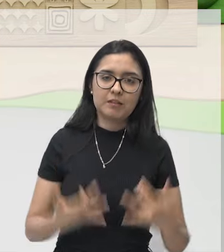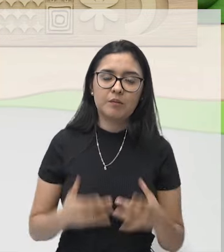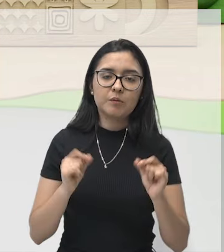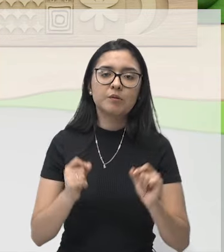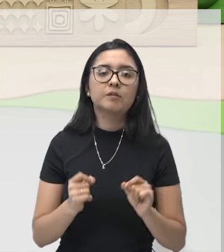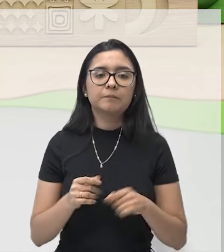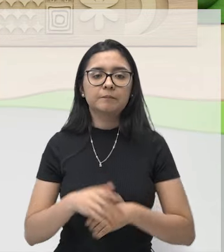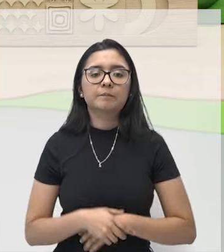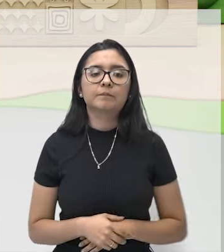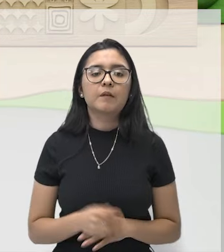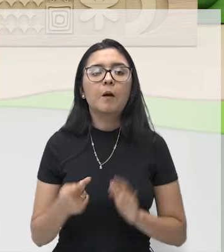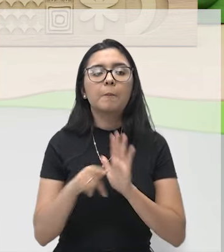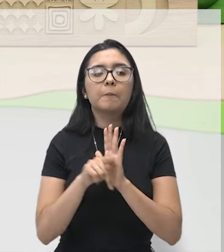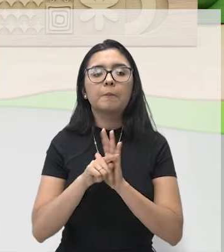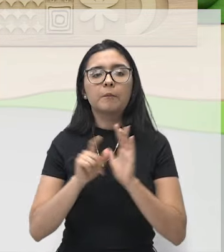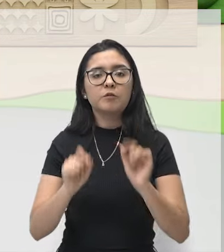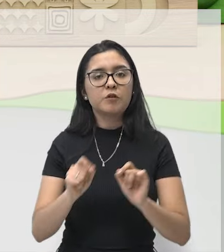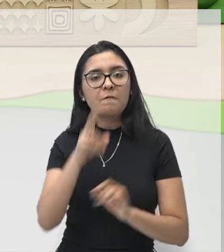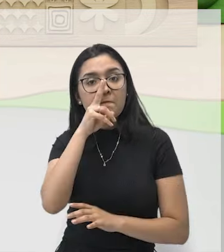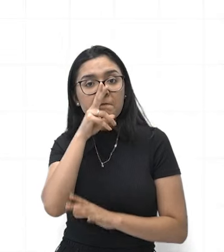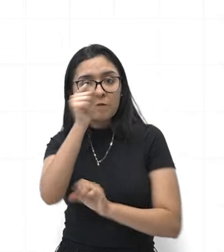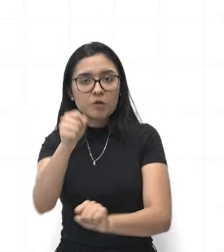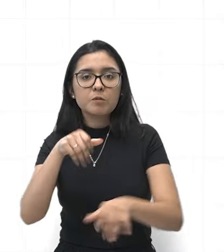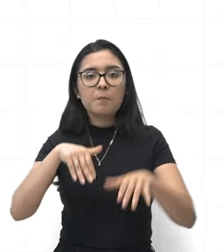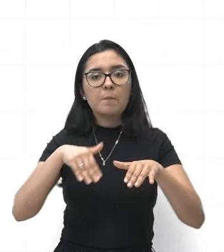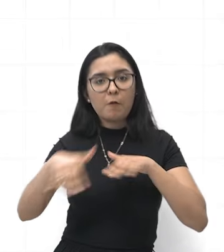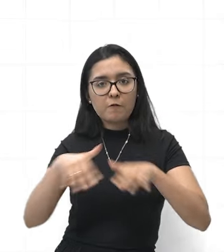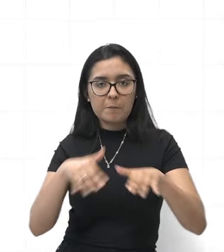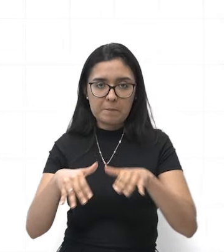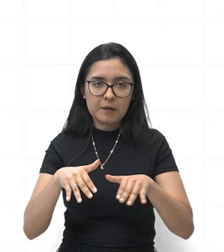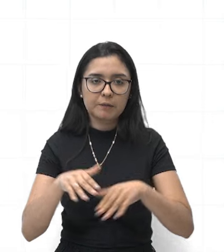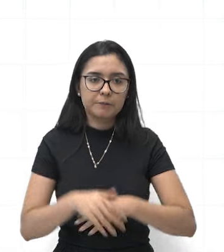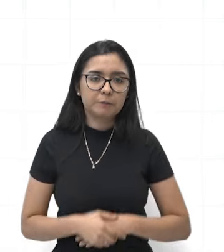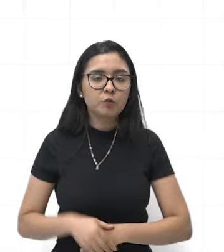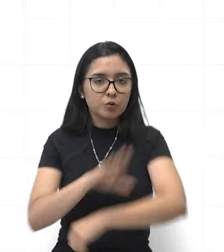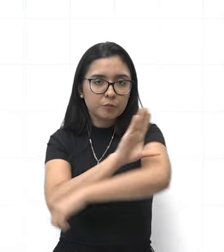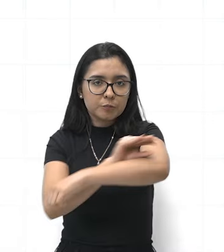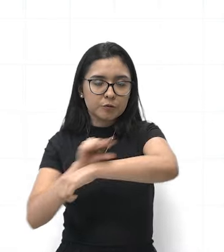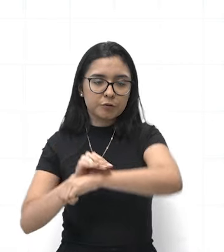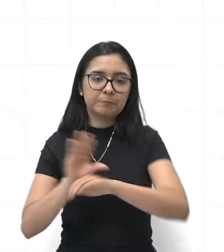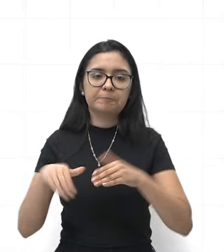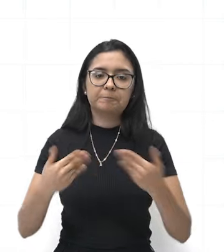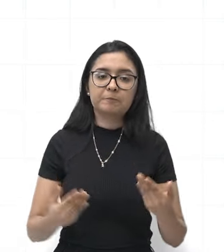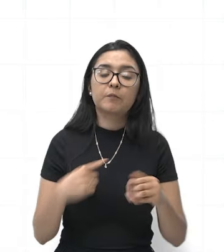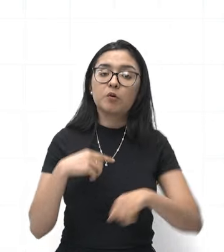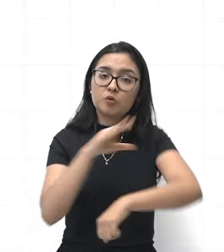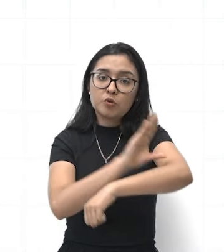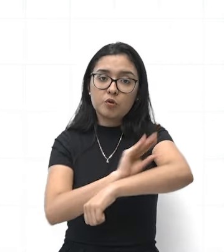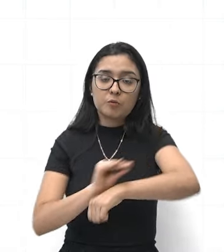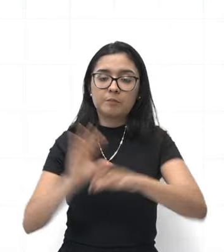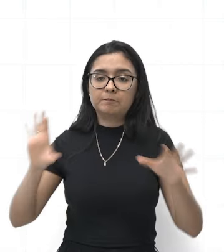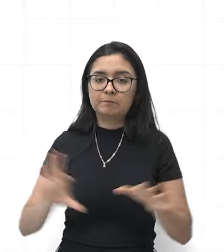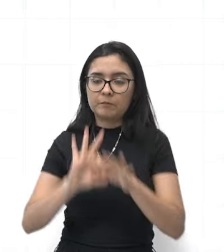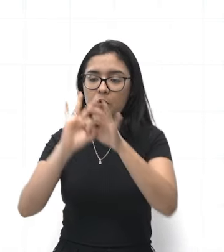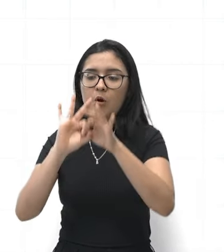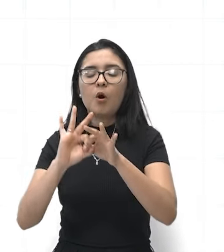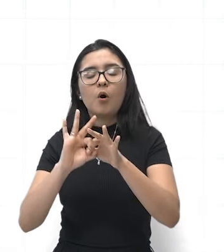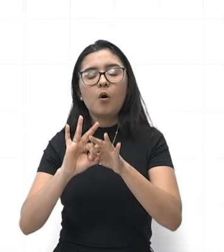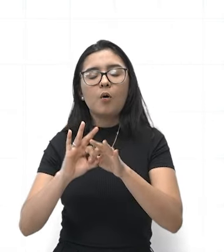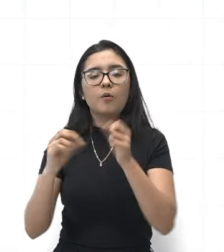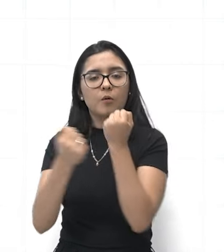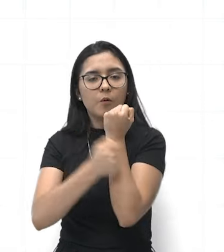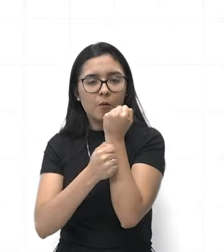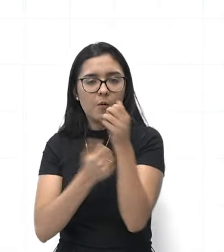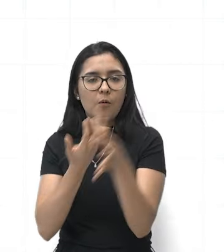esse sistema de força e de alavanca. Os músculos e os ossos, juntamente com as articulações,